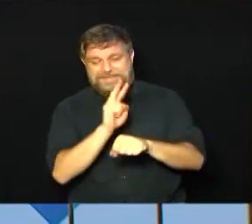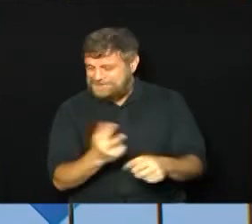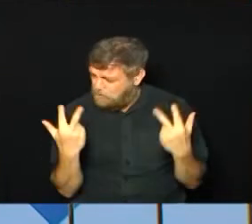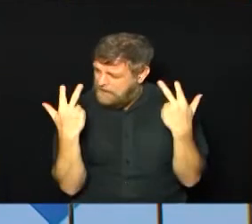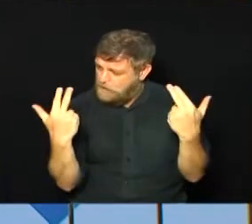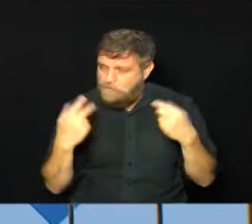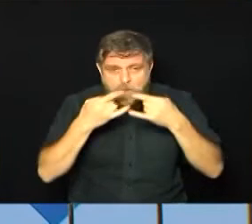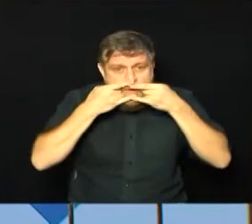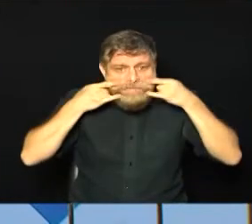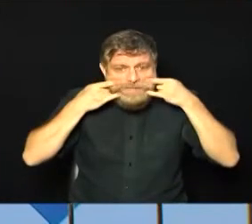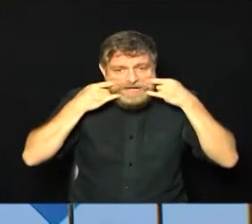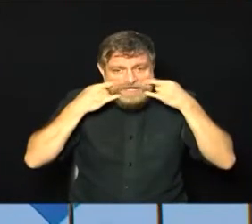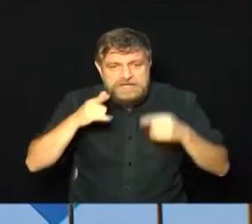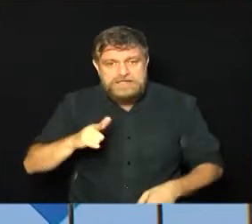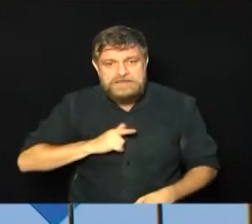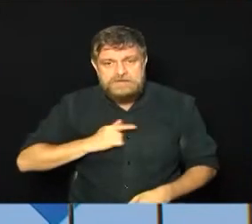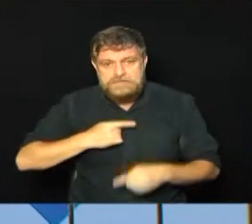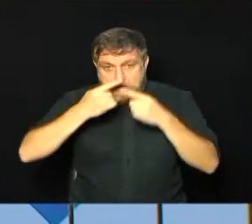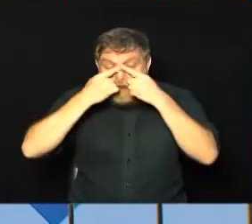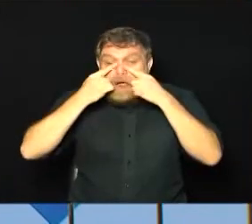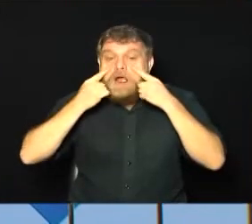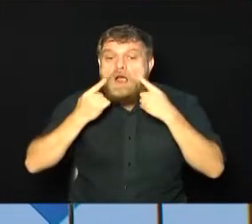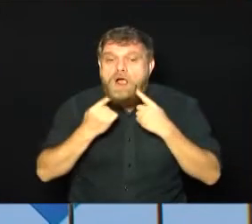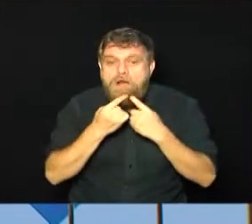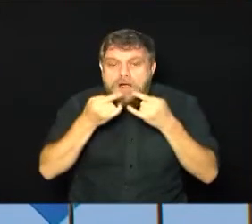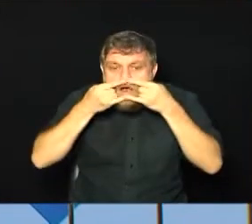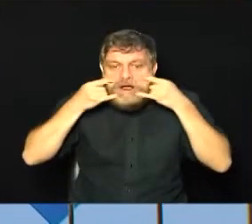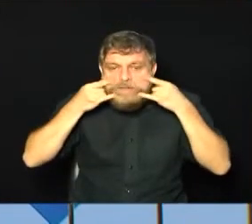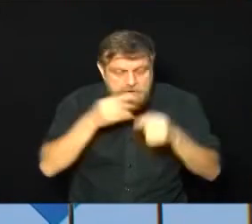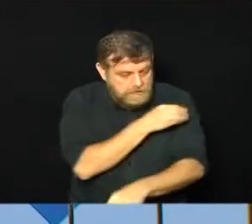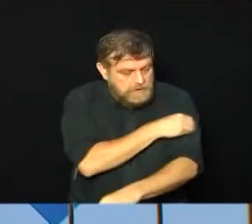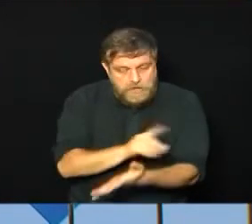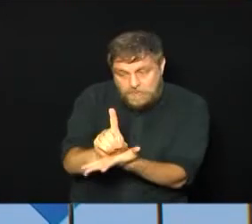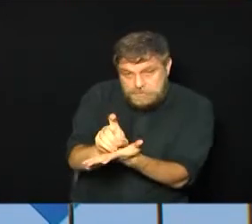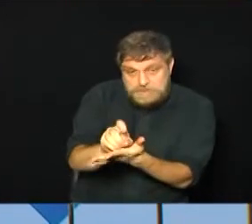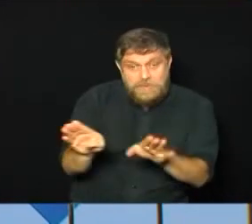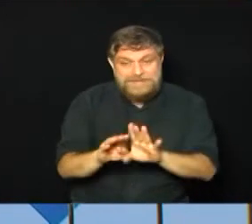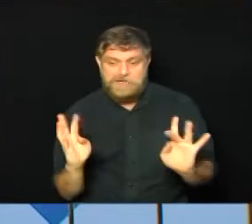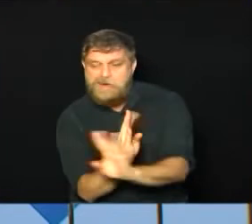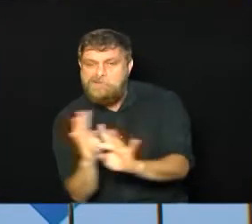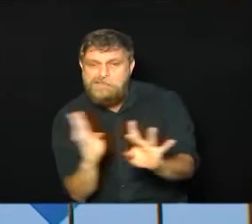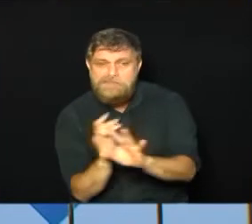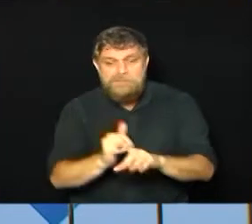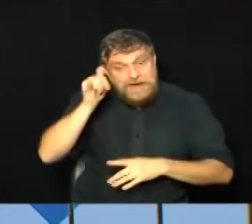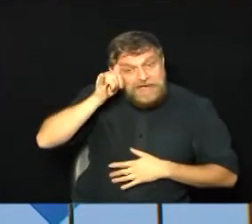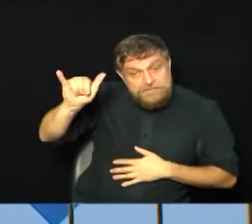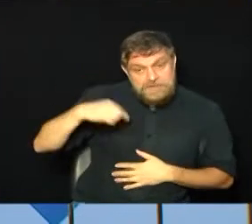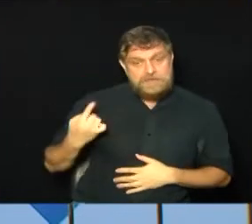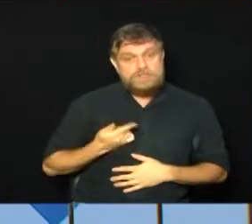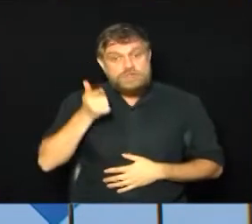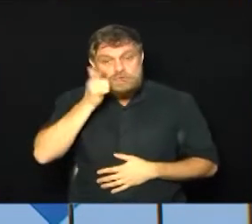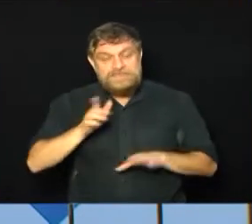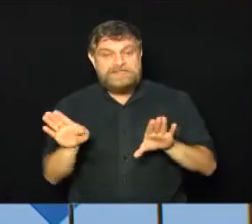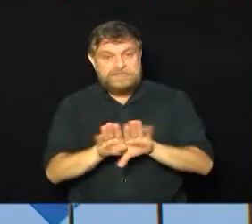Máscara, utilizar tampando o nariz e boca, álcool em gel e evitar aglomerações. Assim, a gente consegue